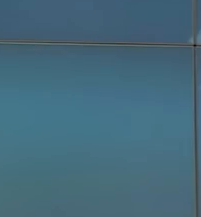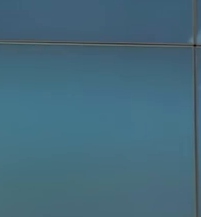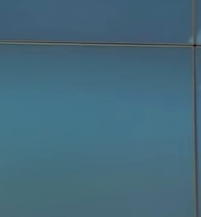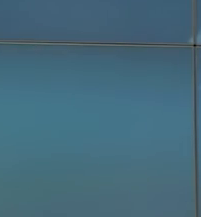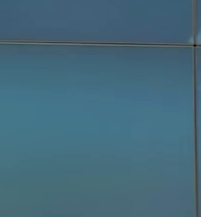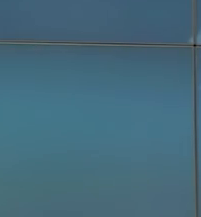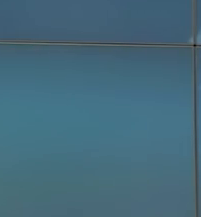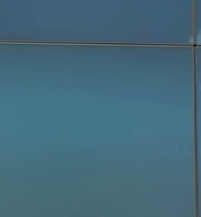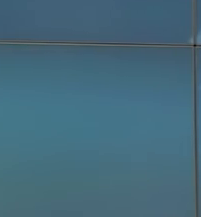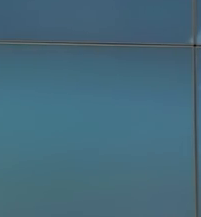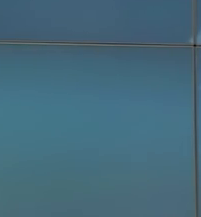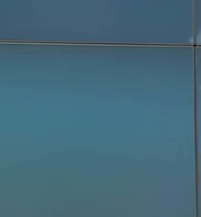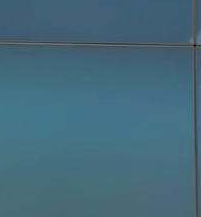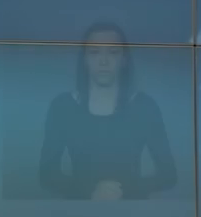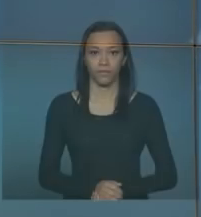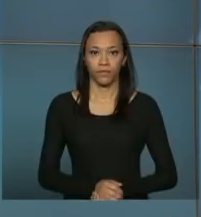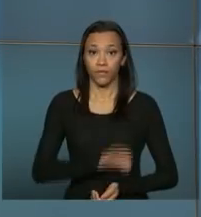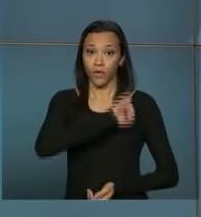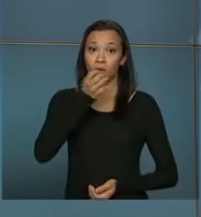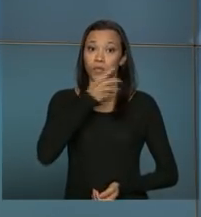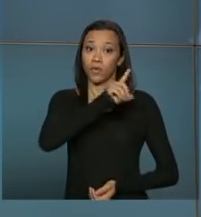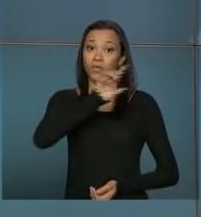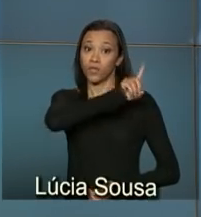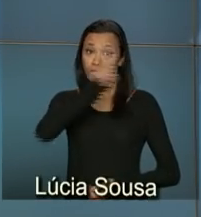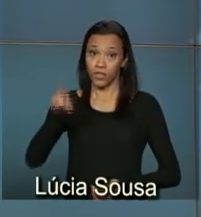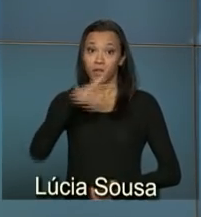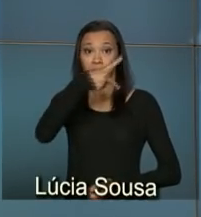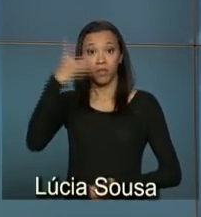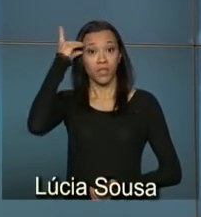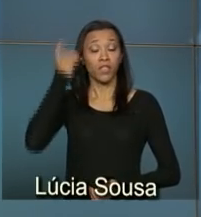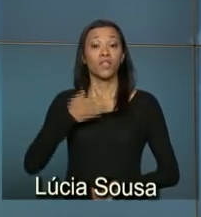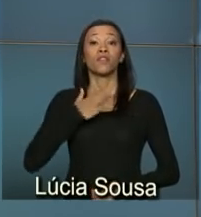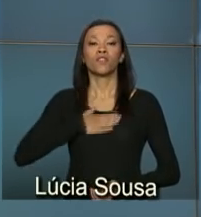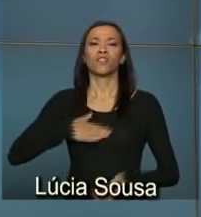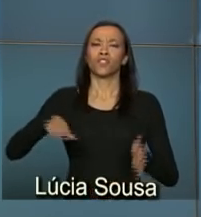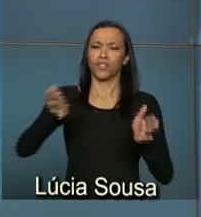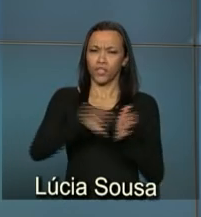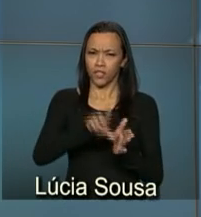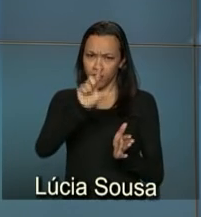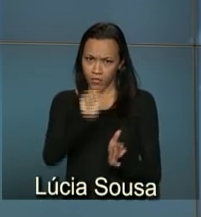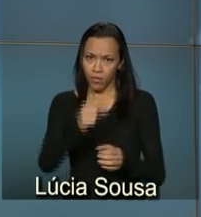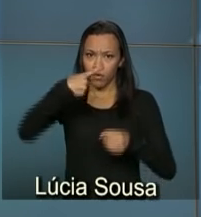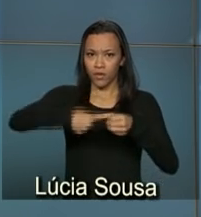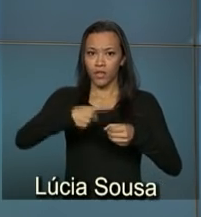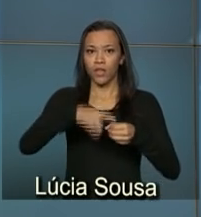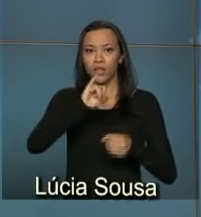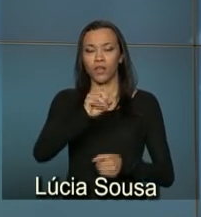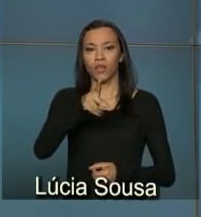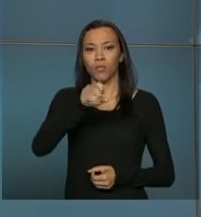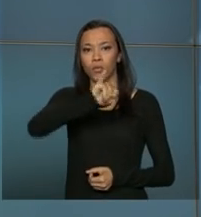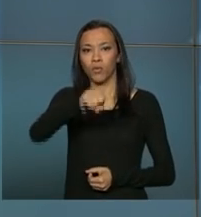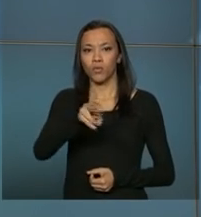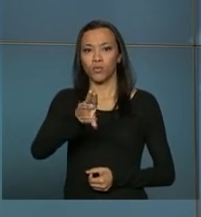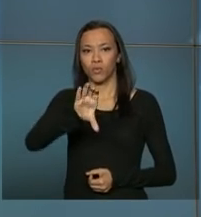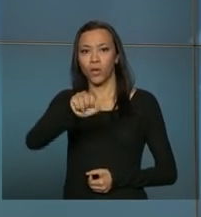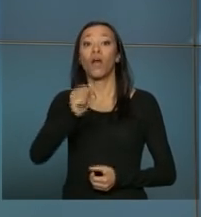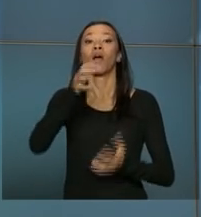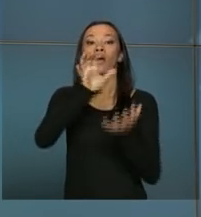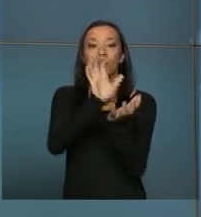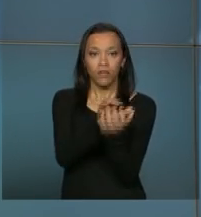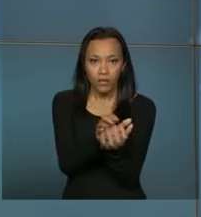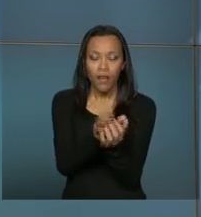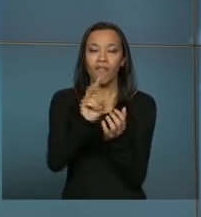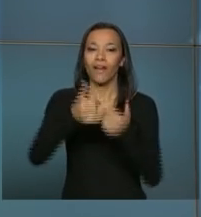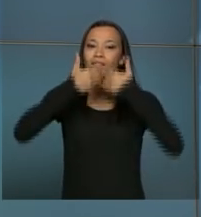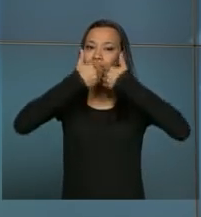Olá, bom dia. A presidenta Dilma Rousseff chega logo mais em Ipojuca, Pernambuco. Ela vai participar da cerimônia de inauguração do